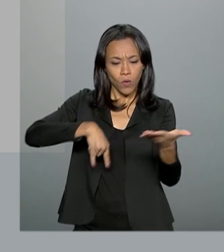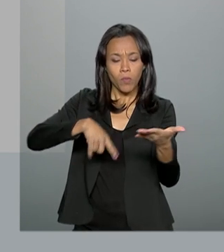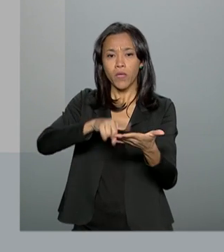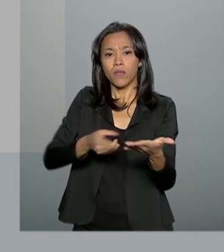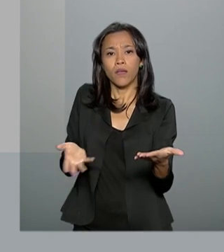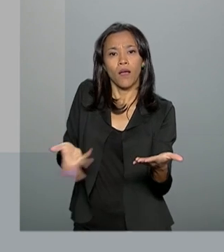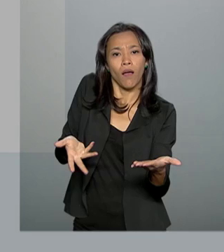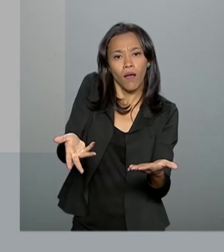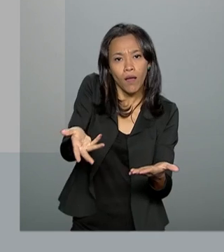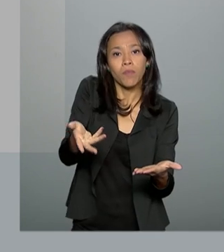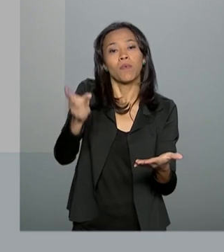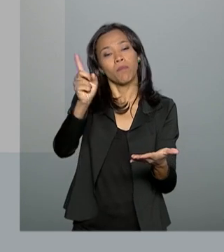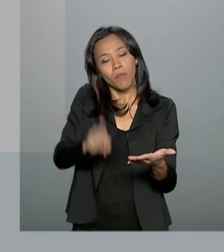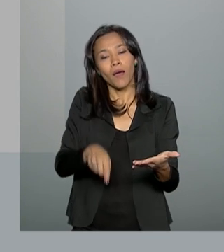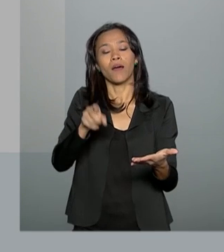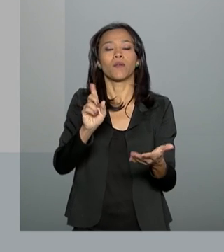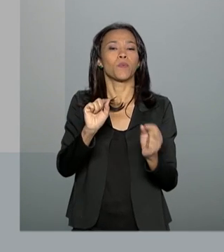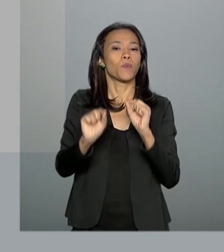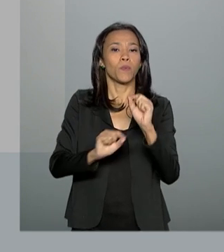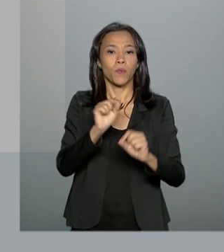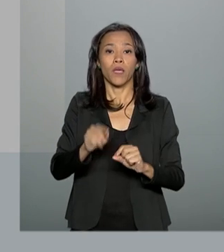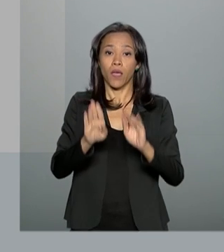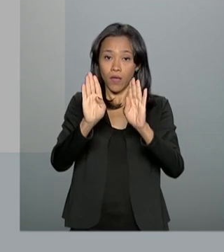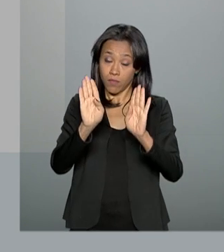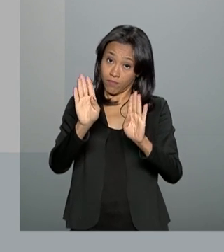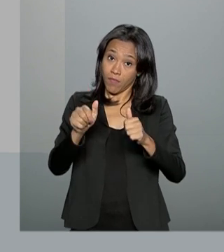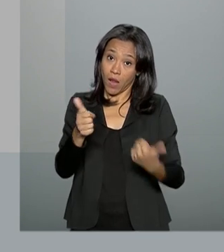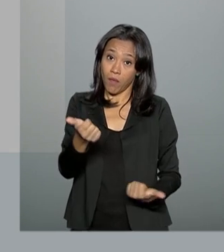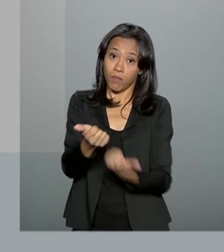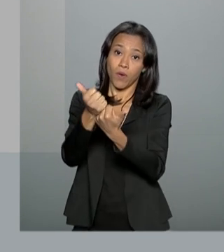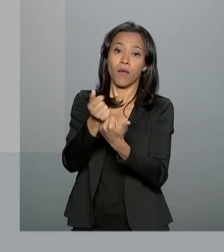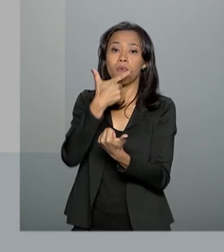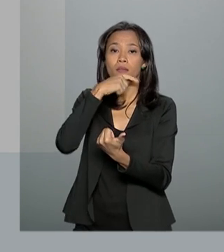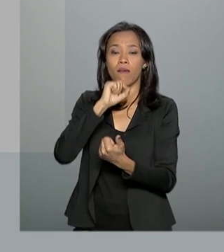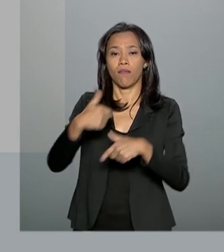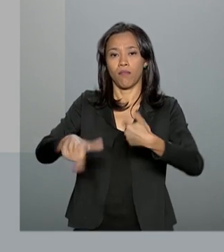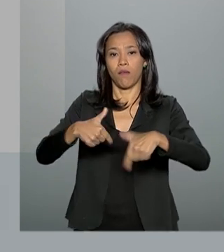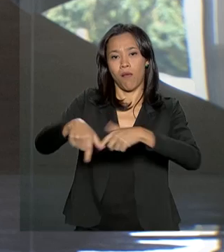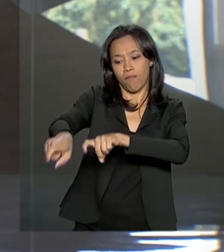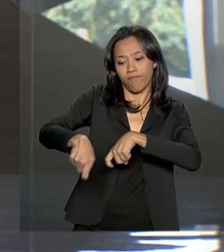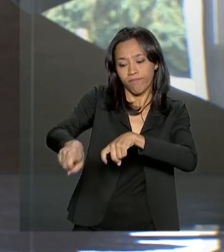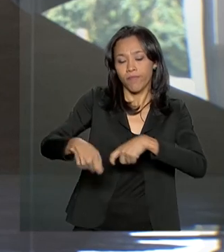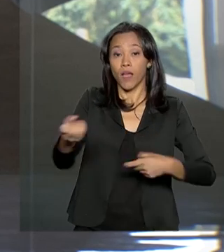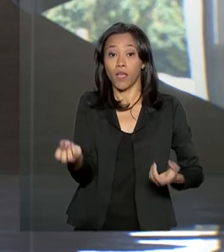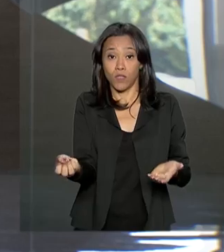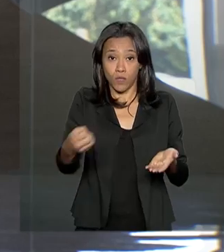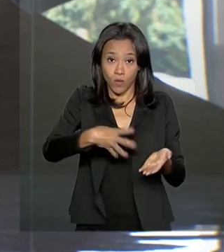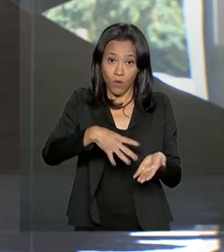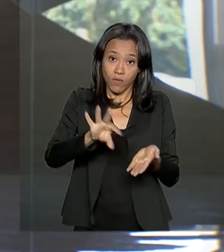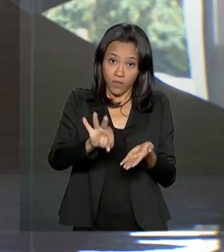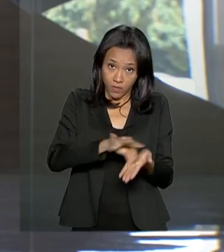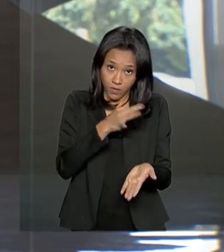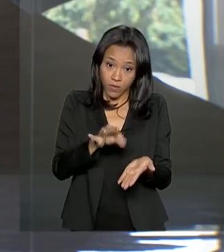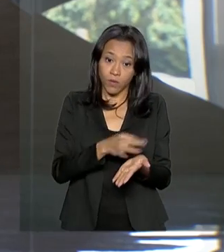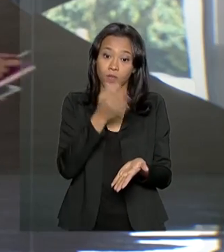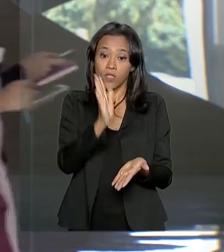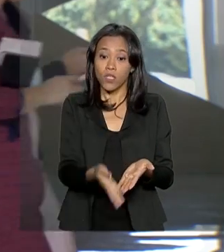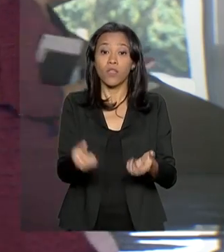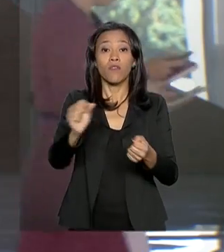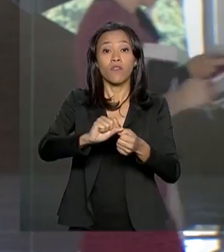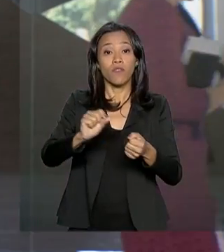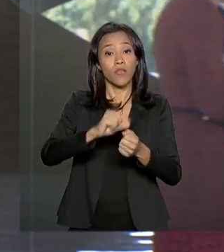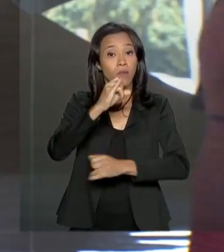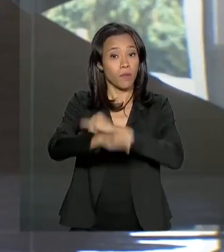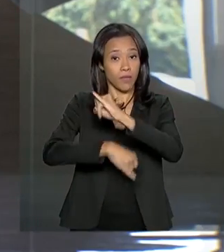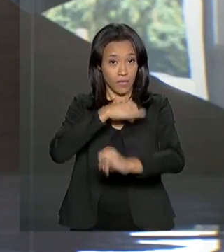processo para benefício do trabalhador do campo. As novas inscrições estão sendo feitas pela internet